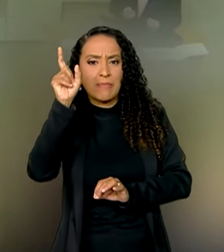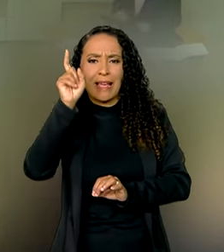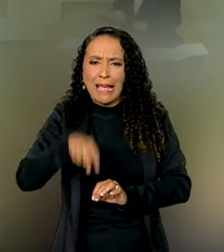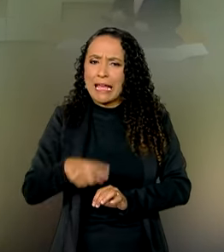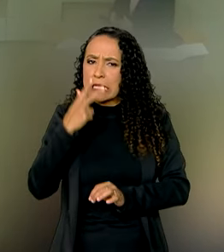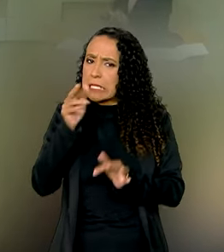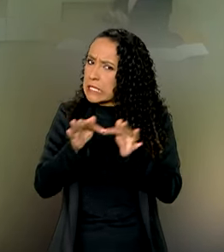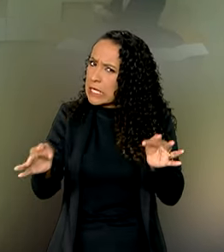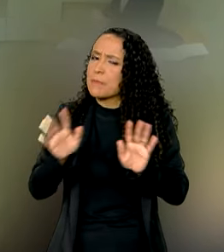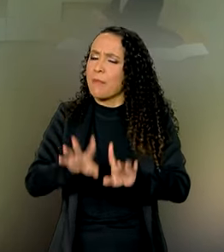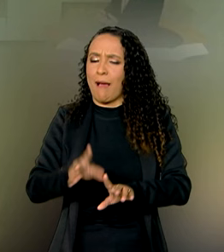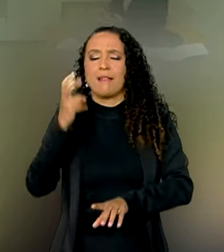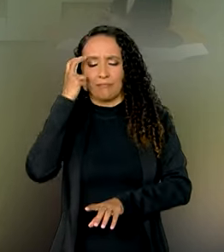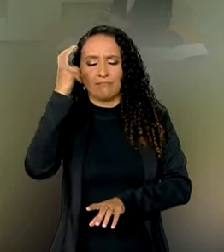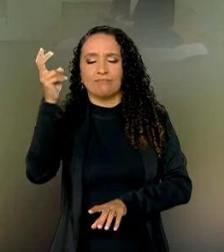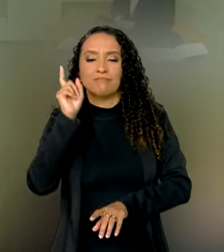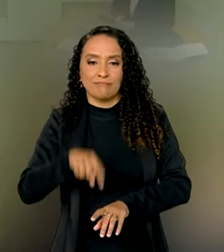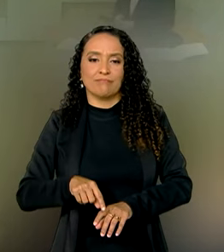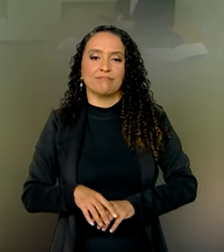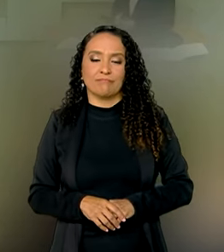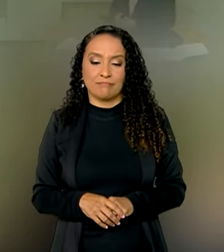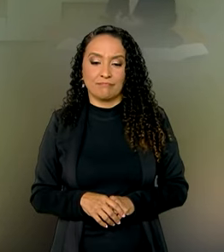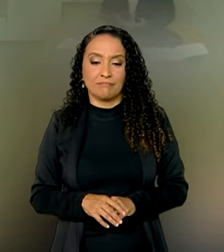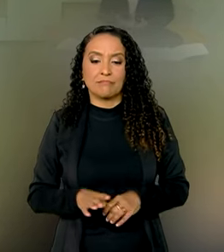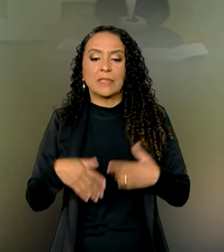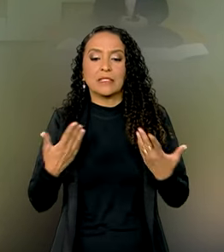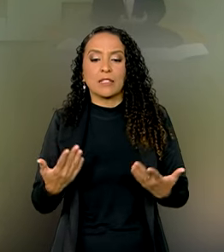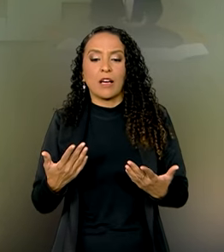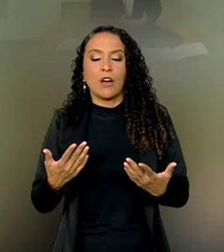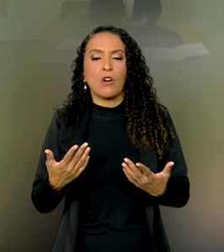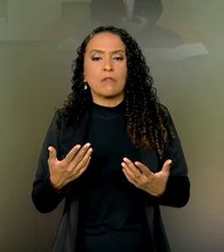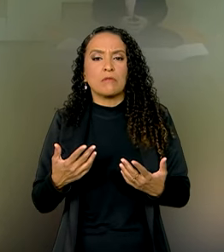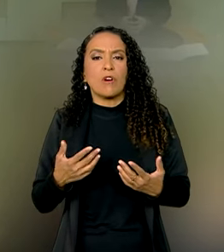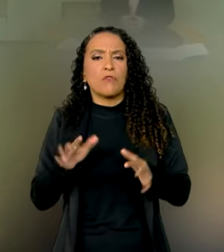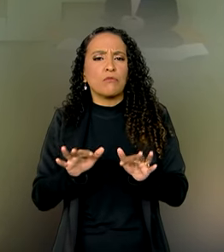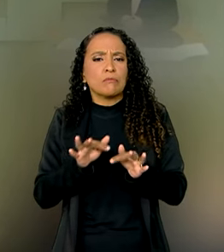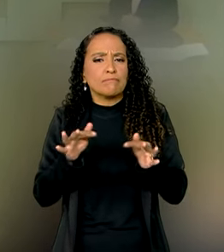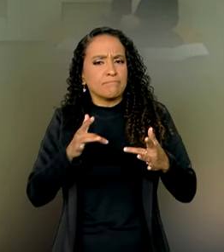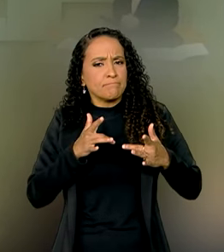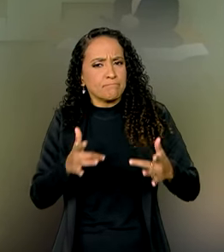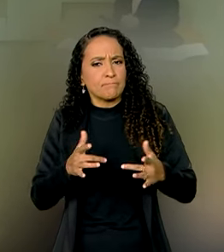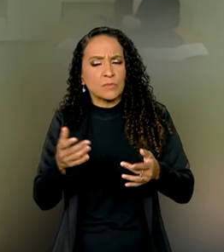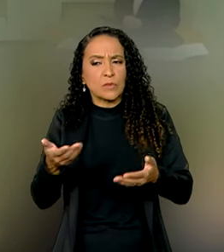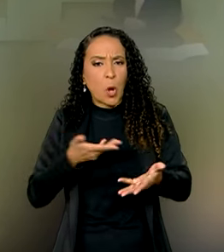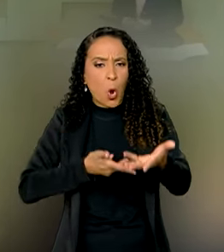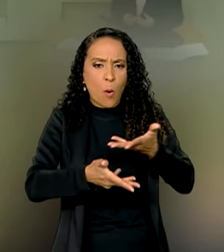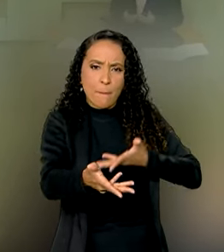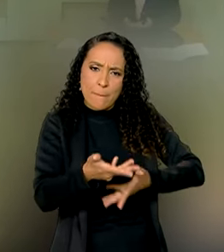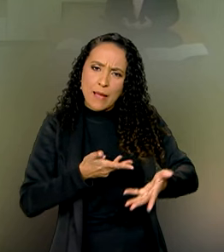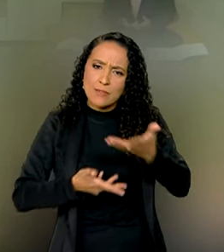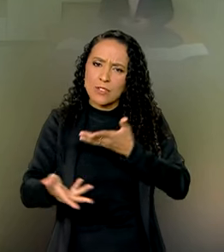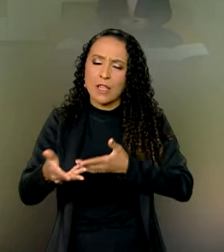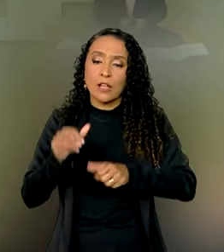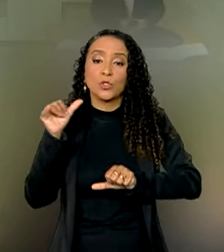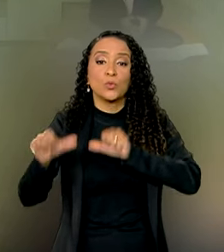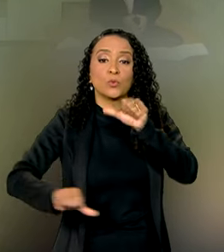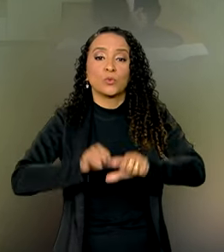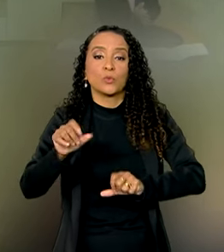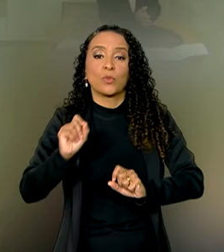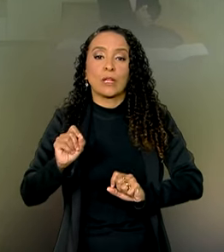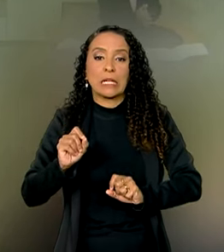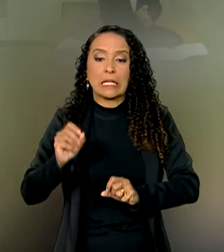singela, mas que é inteligente em primeiro lugar e que nos foi gentilmente compartilhada e que se transforma